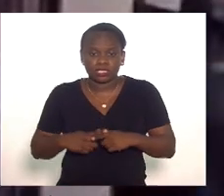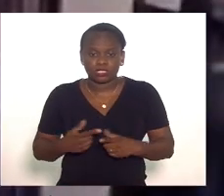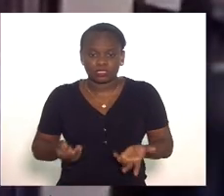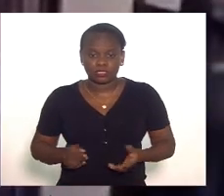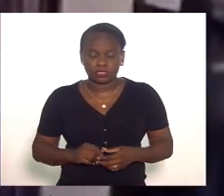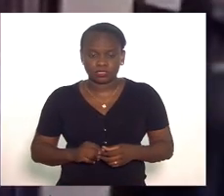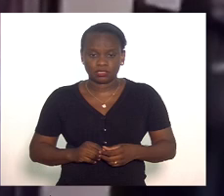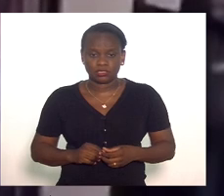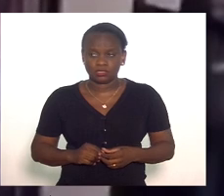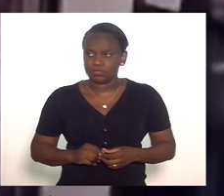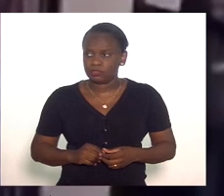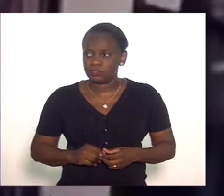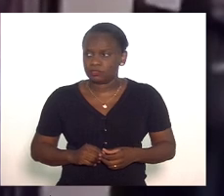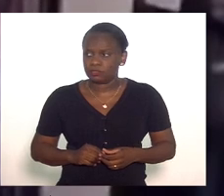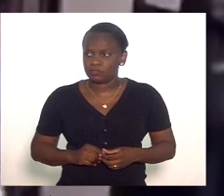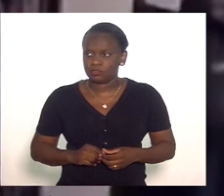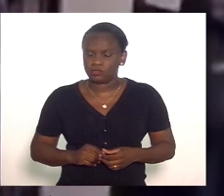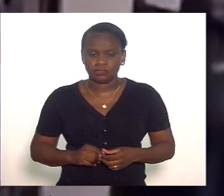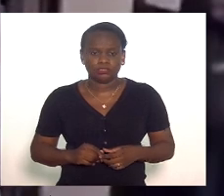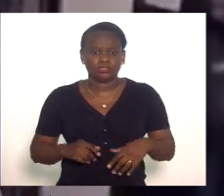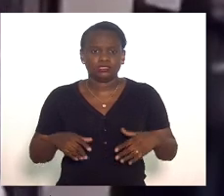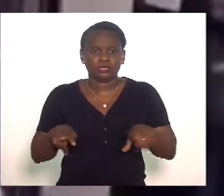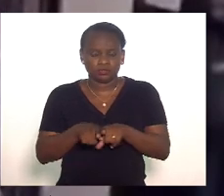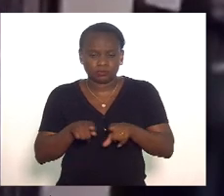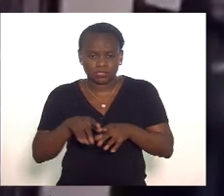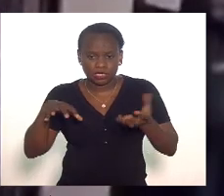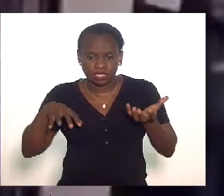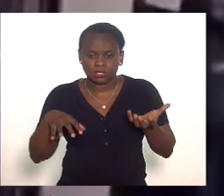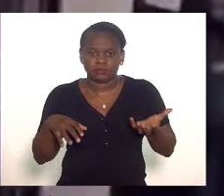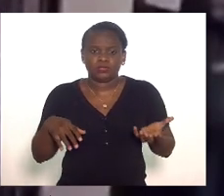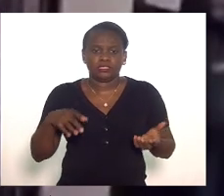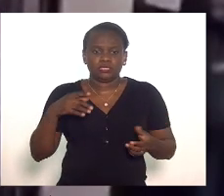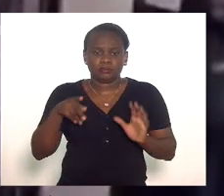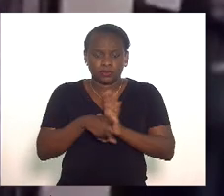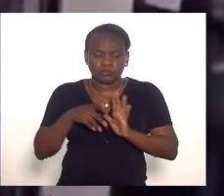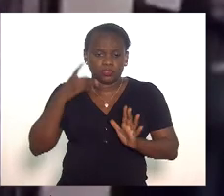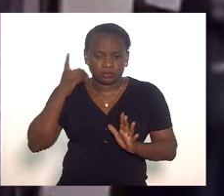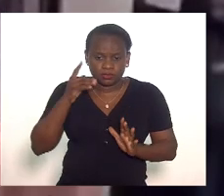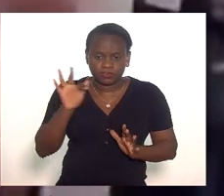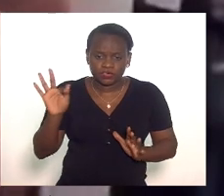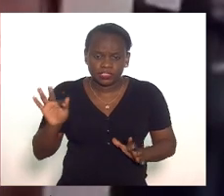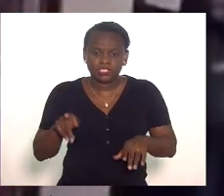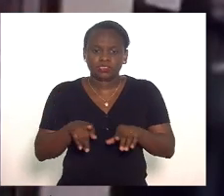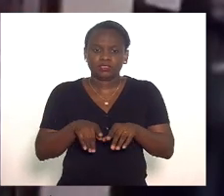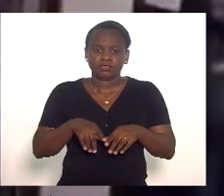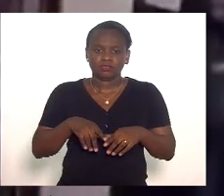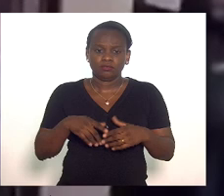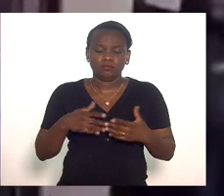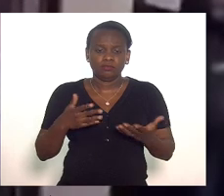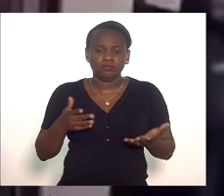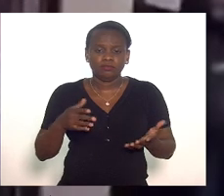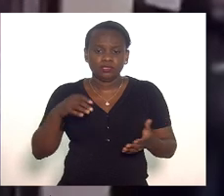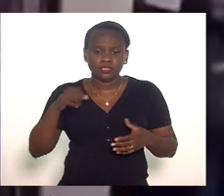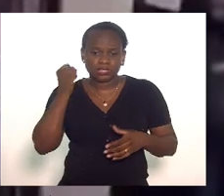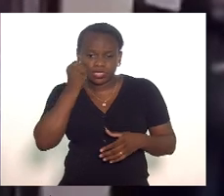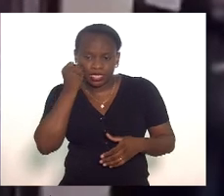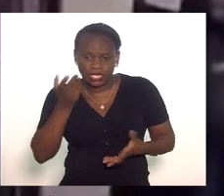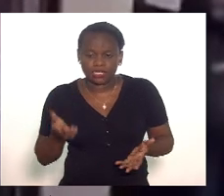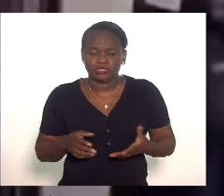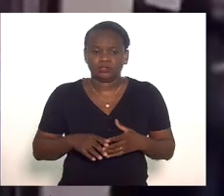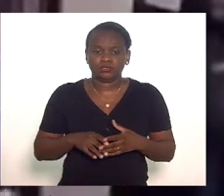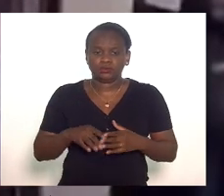o a câmara dos deputados federal dos deputados o o senado